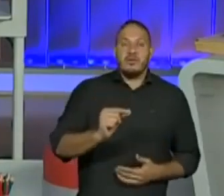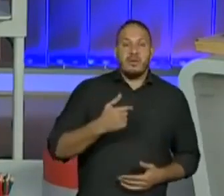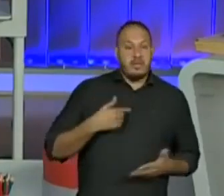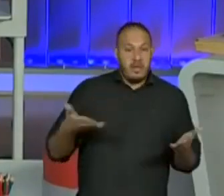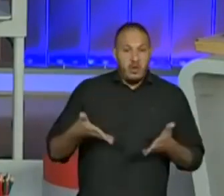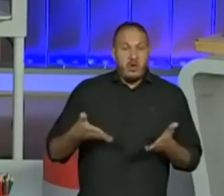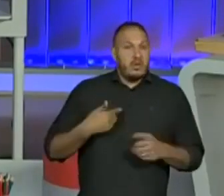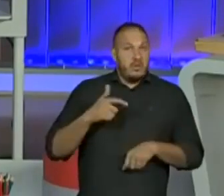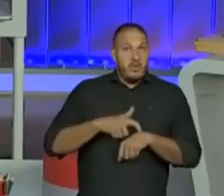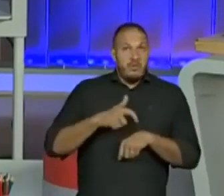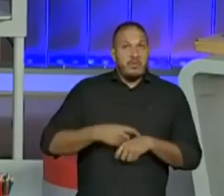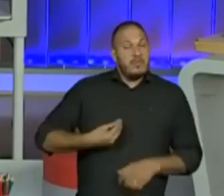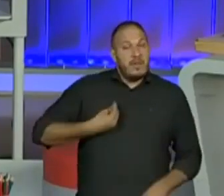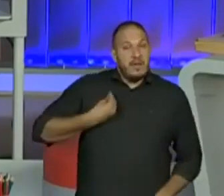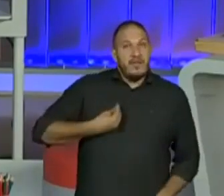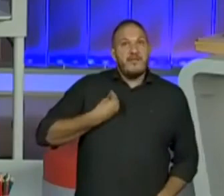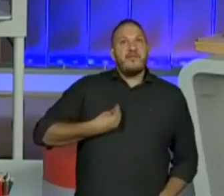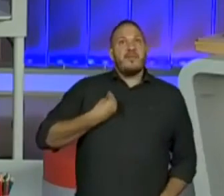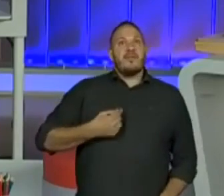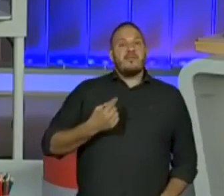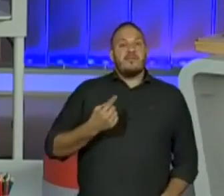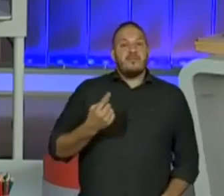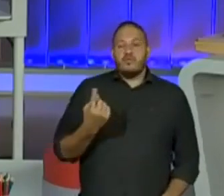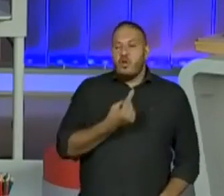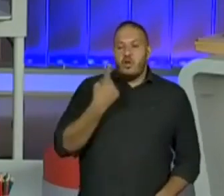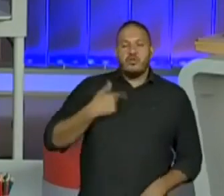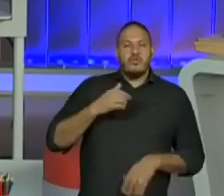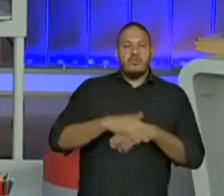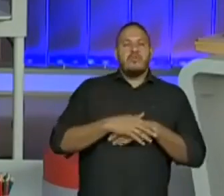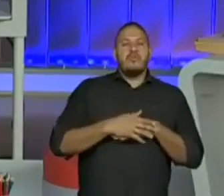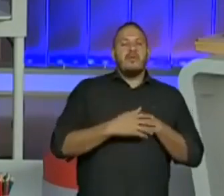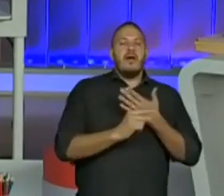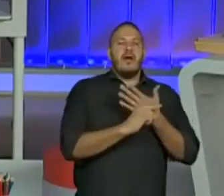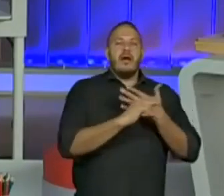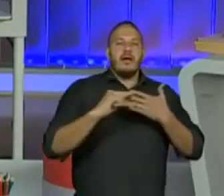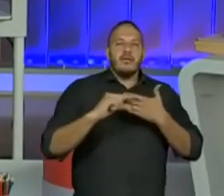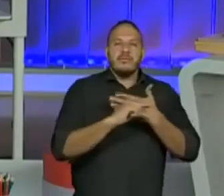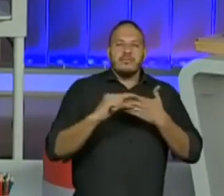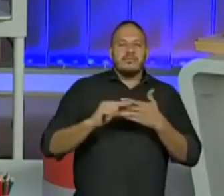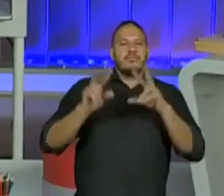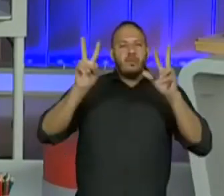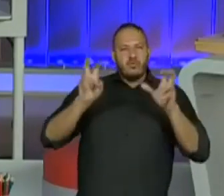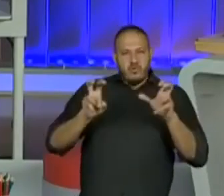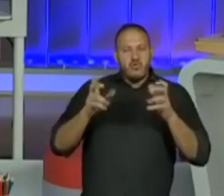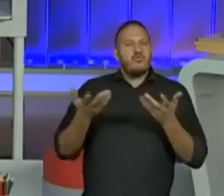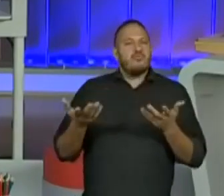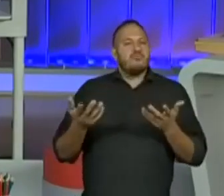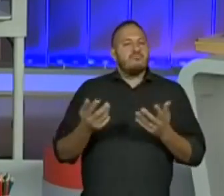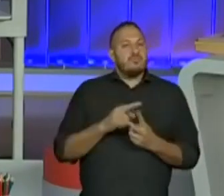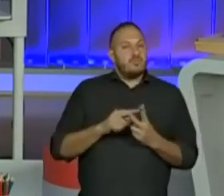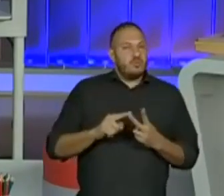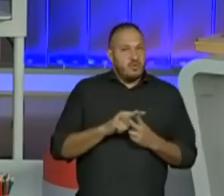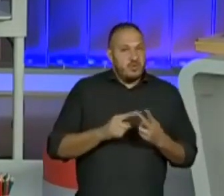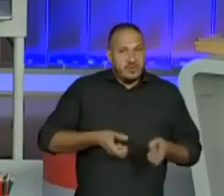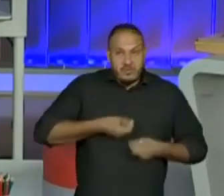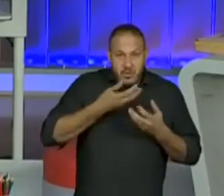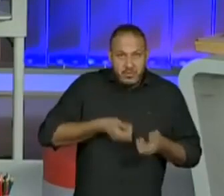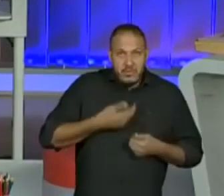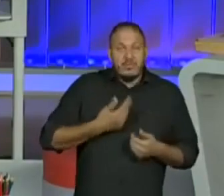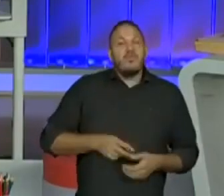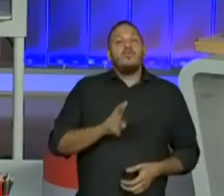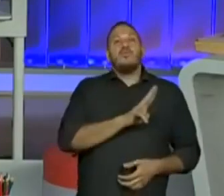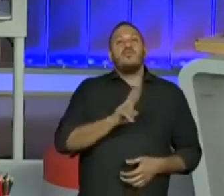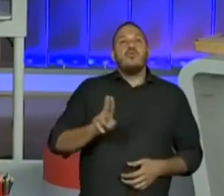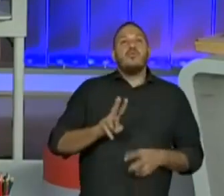este momento, da vida do nosso autor. Nós lemos dois poemas já. O nome desse